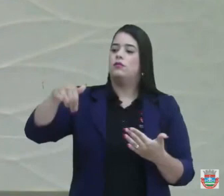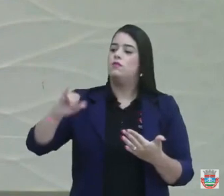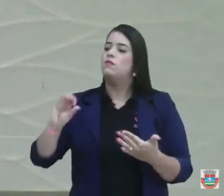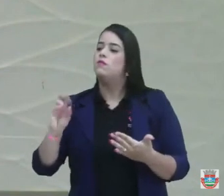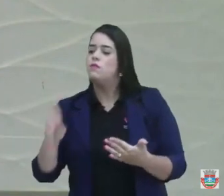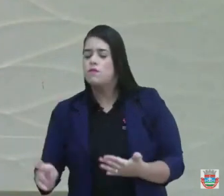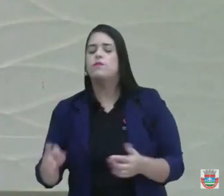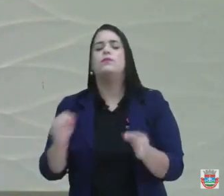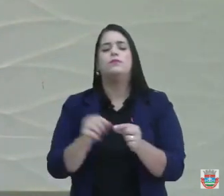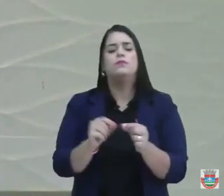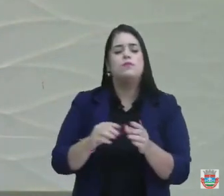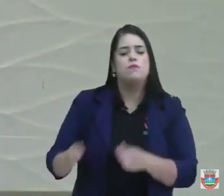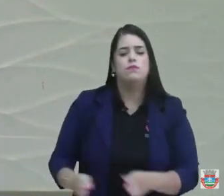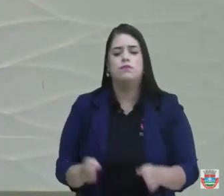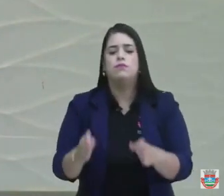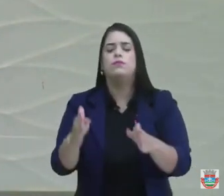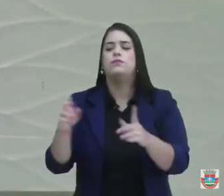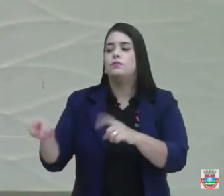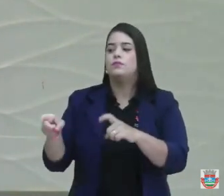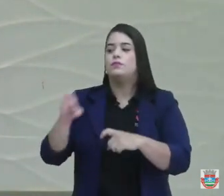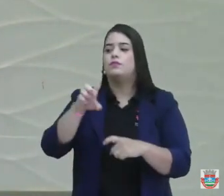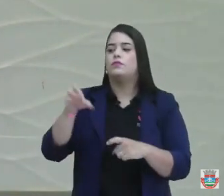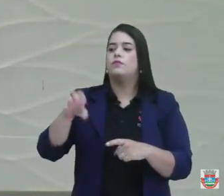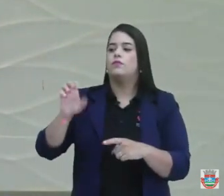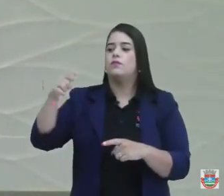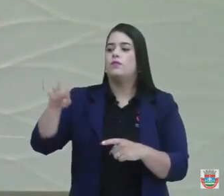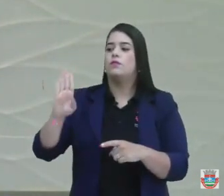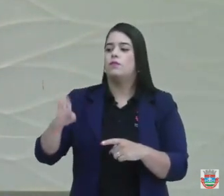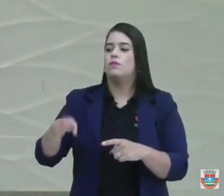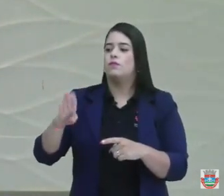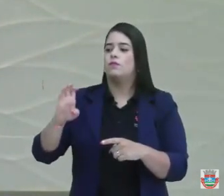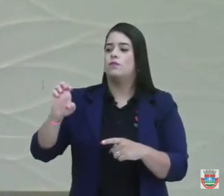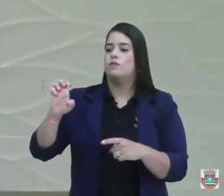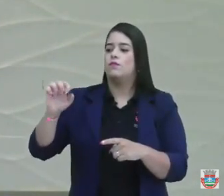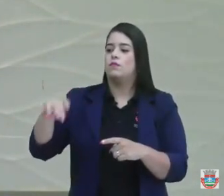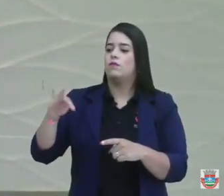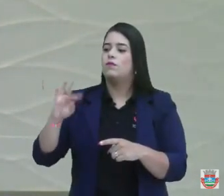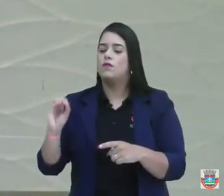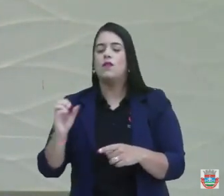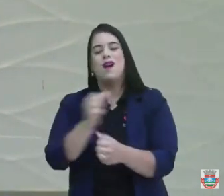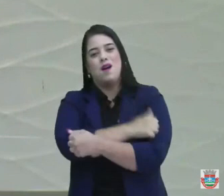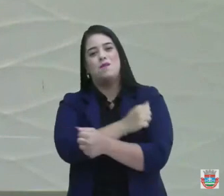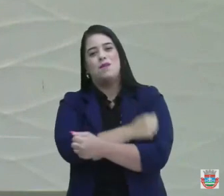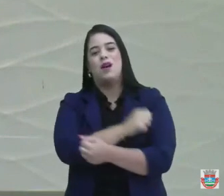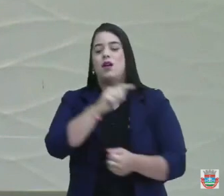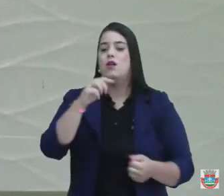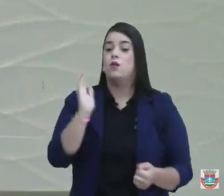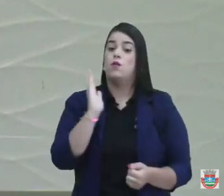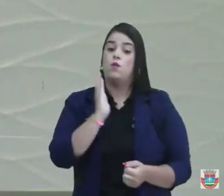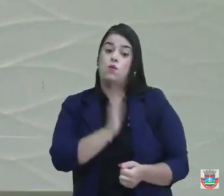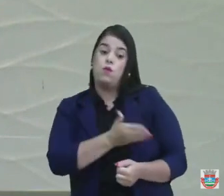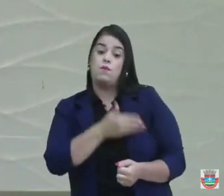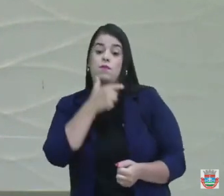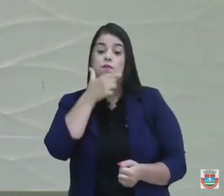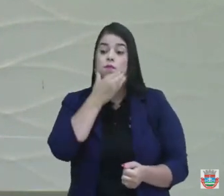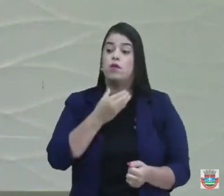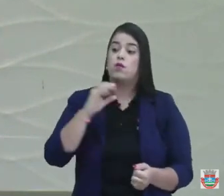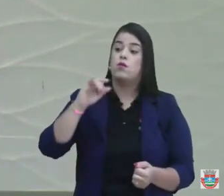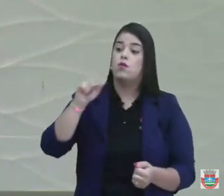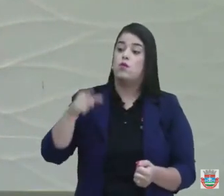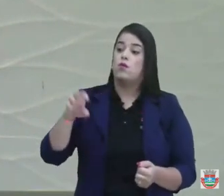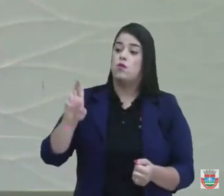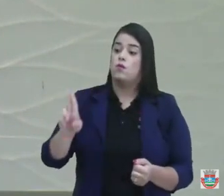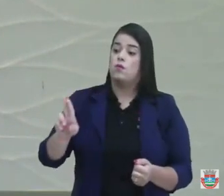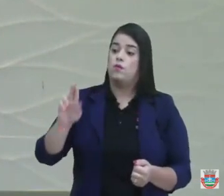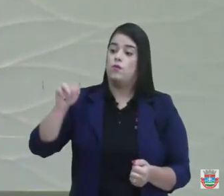estrada de Zé Bento, a pedra cumprida. Mas queria mandar um abraço ao meu amigo Zumiro, lá do Parque de Exposições, pessoal